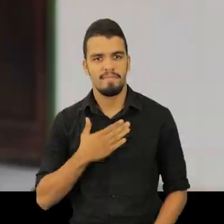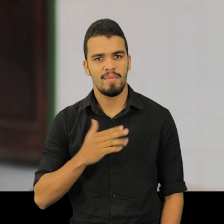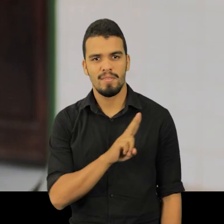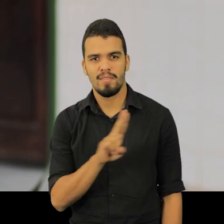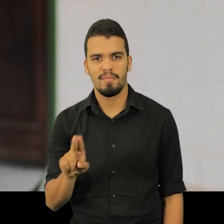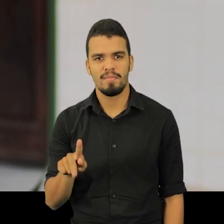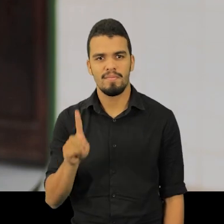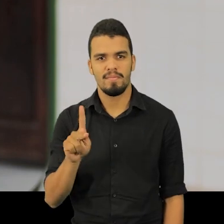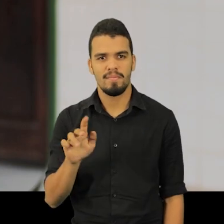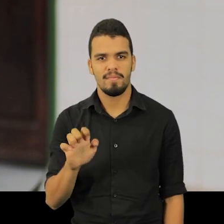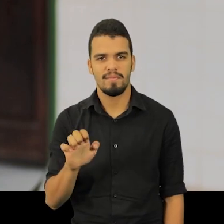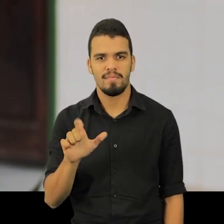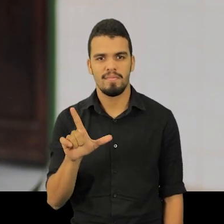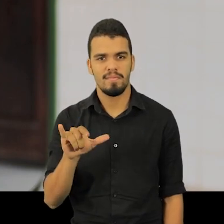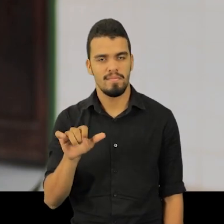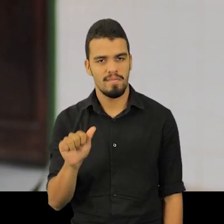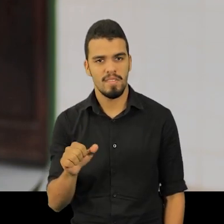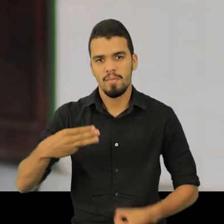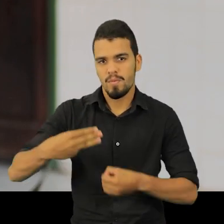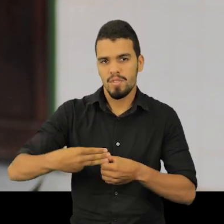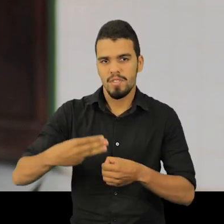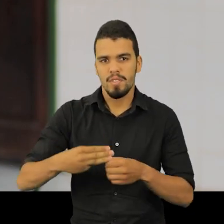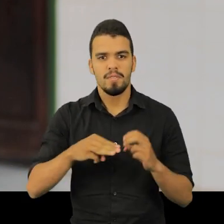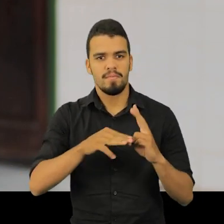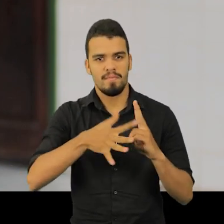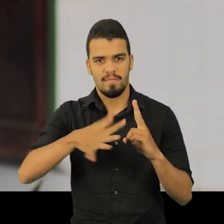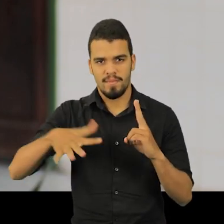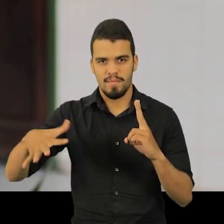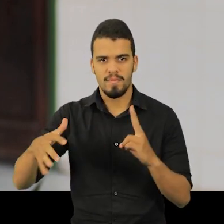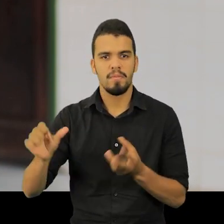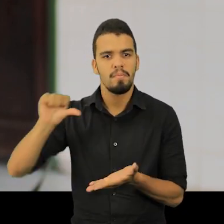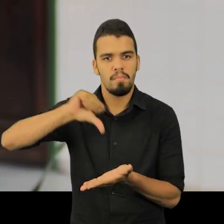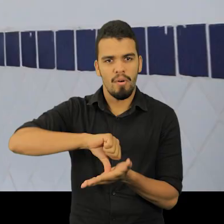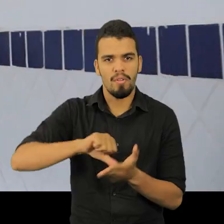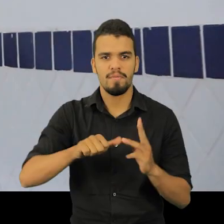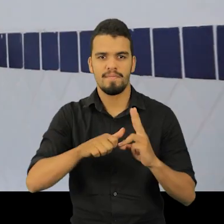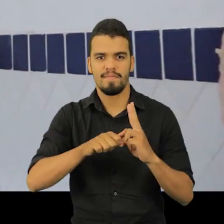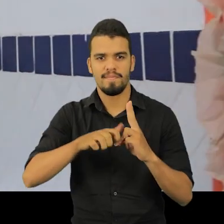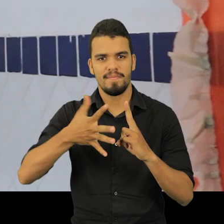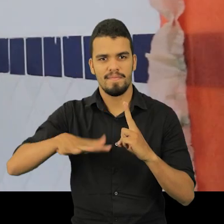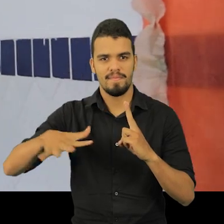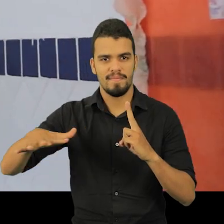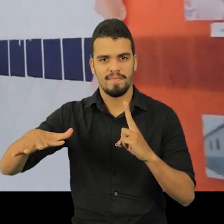Eu sou a Kélia Maria, do município de Humberto de Campos, polo de Humberto de Campos.